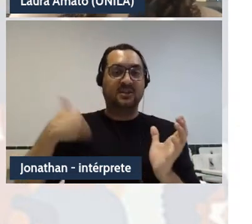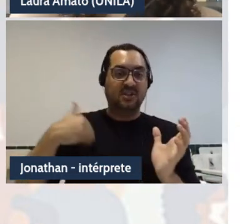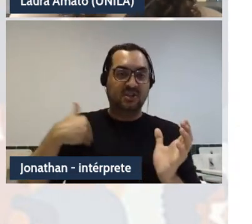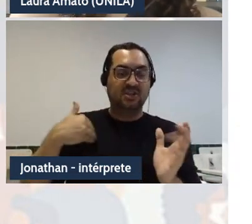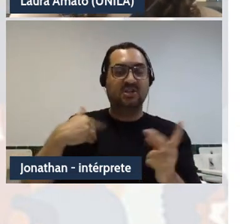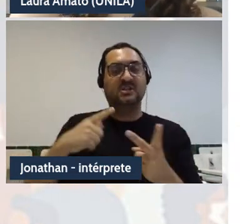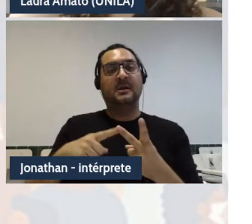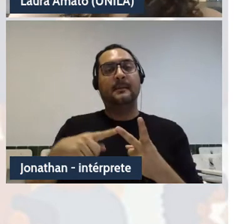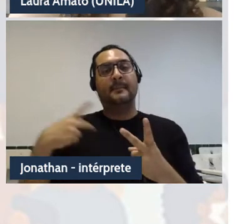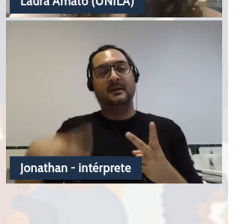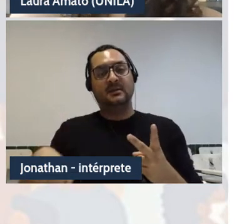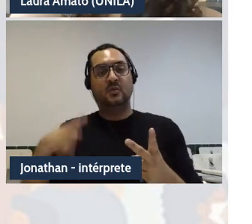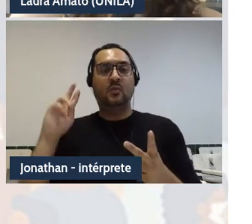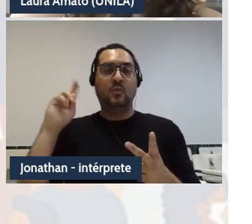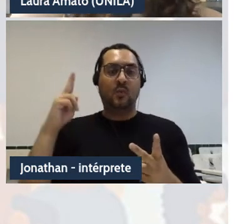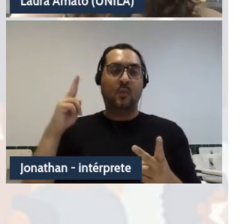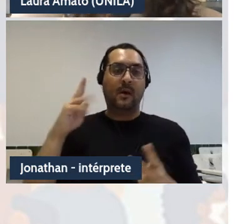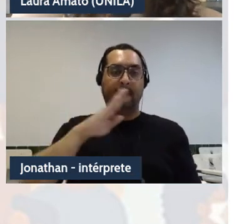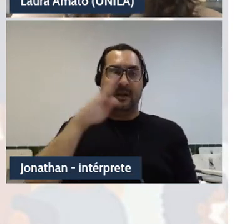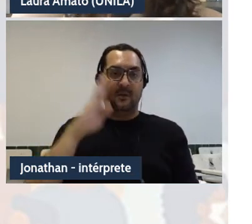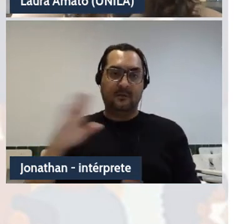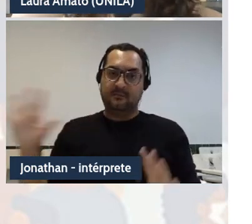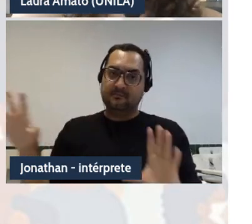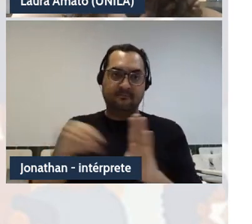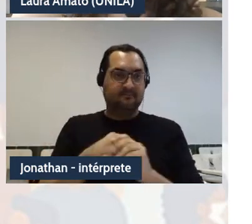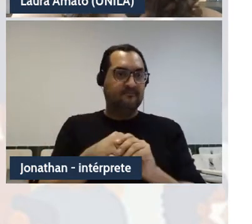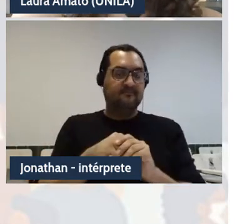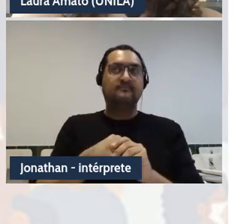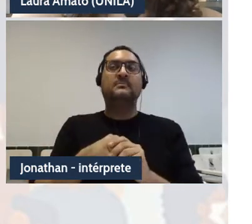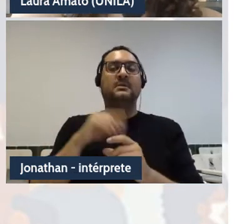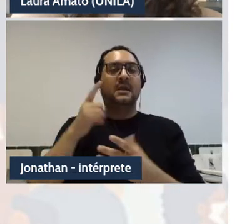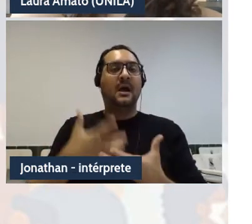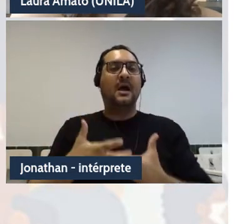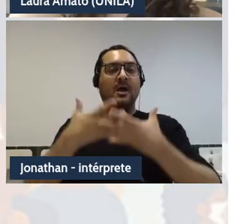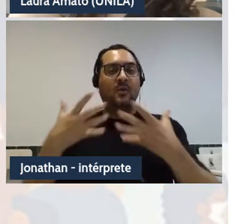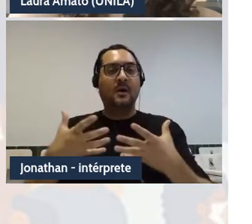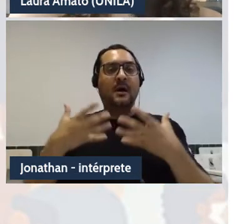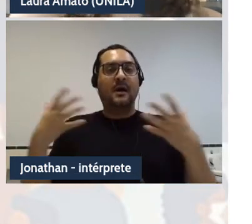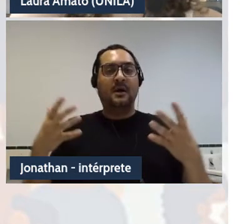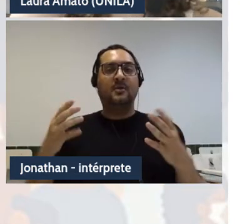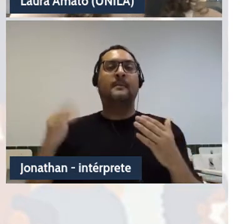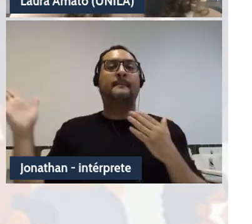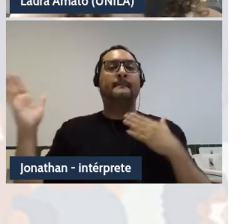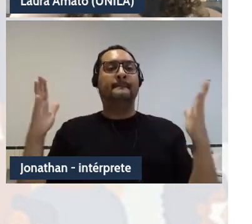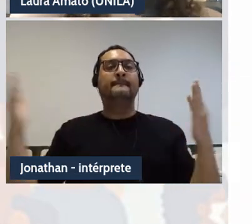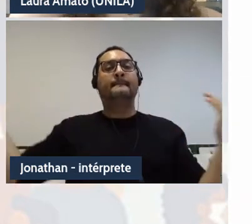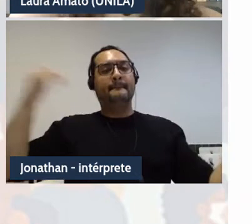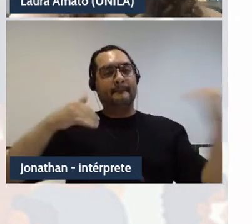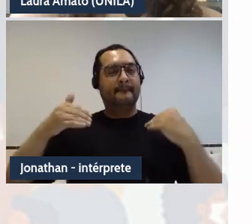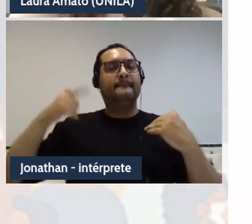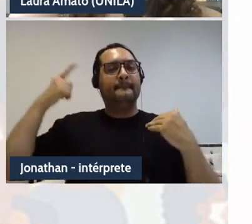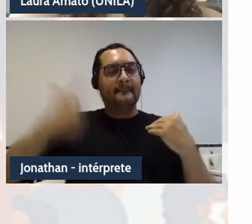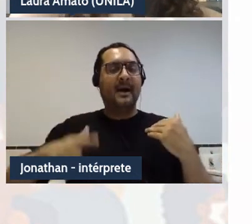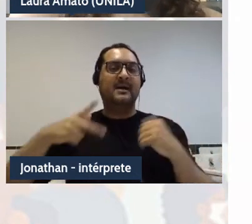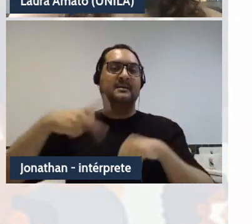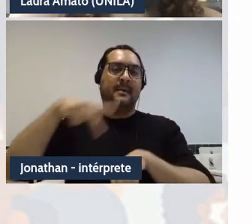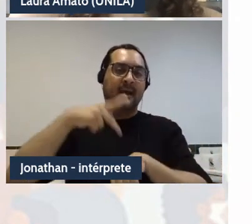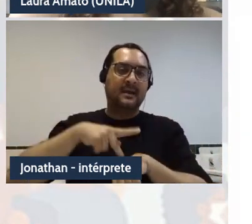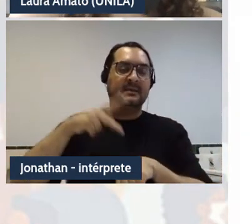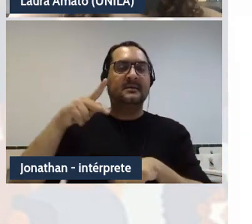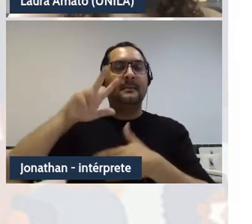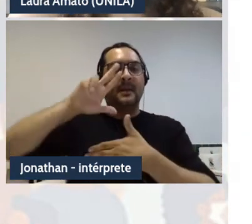Paraguai e Uruguai, ampliando ano a abrangência desses países, na América Latina e do Caribe,